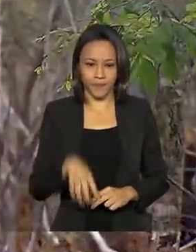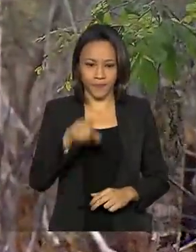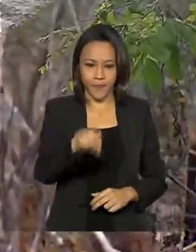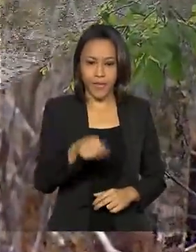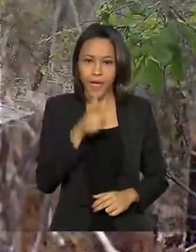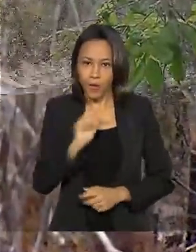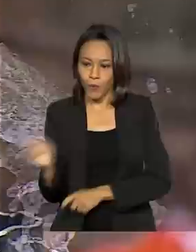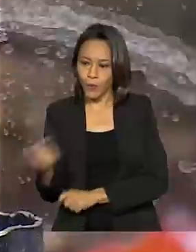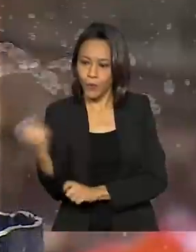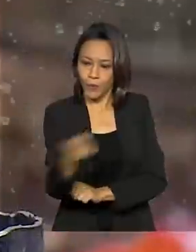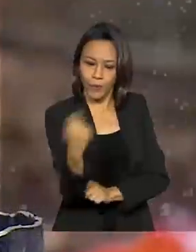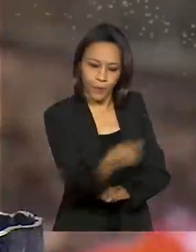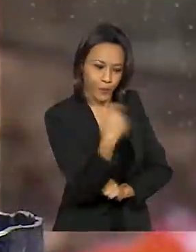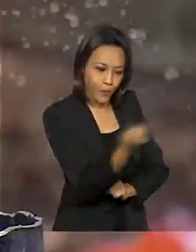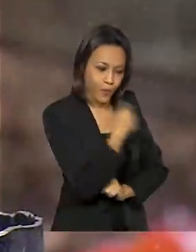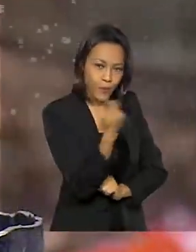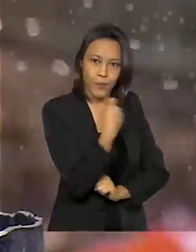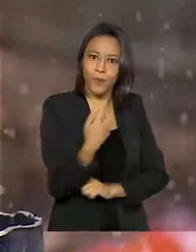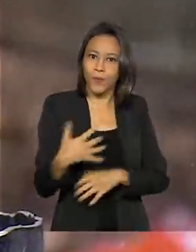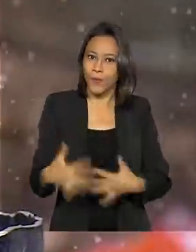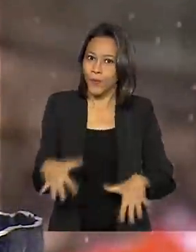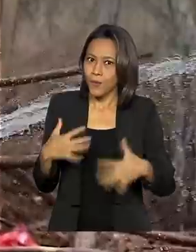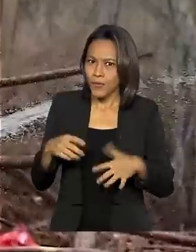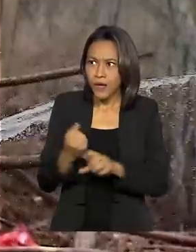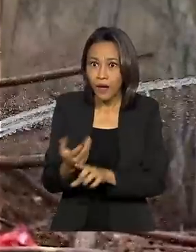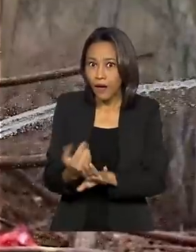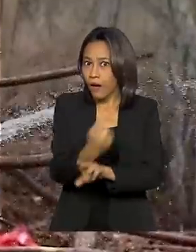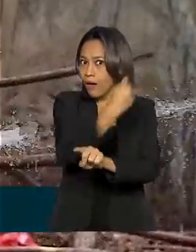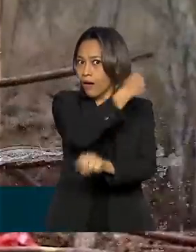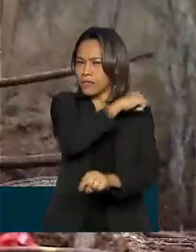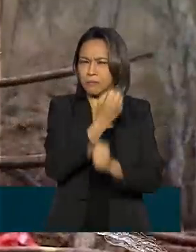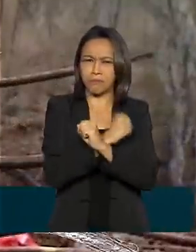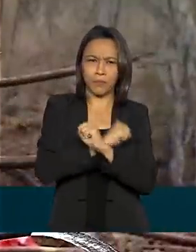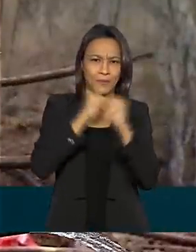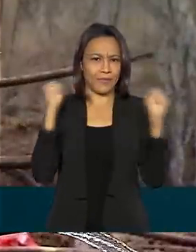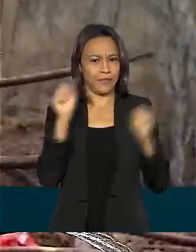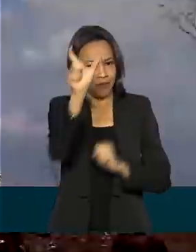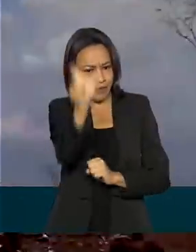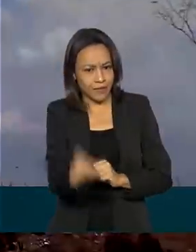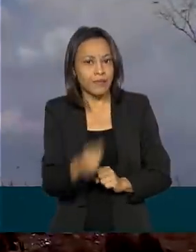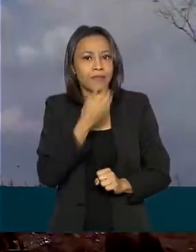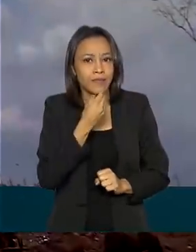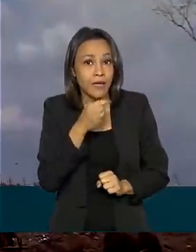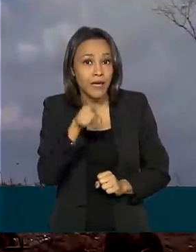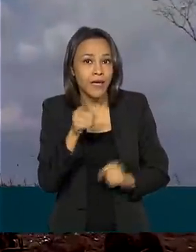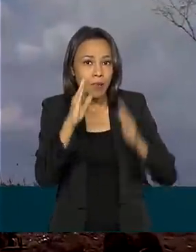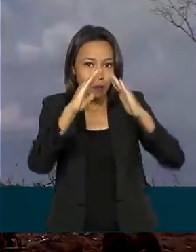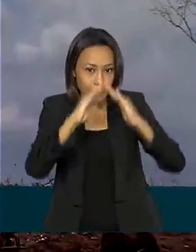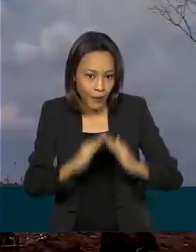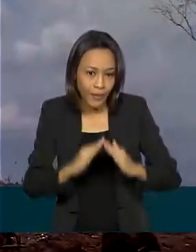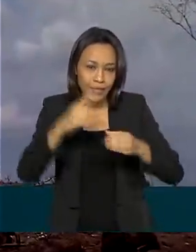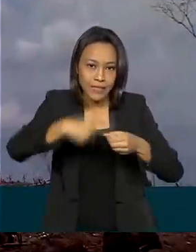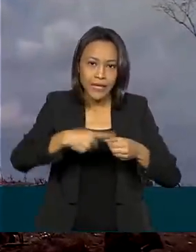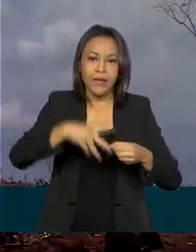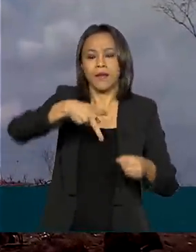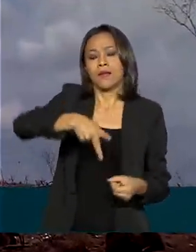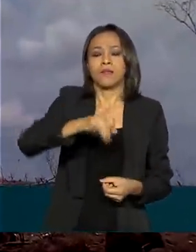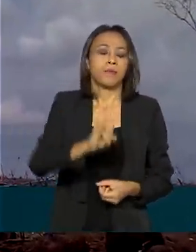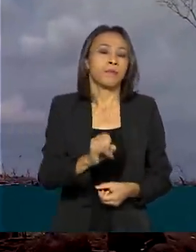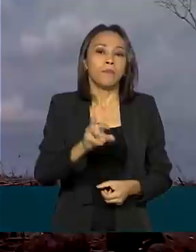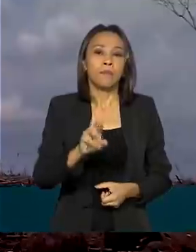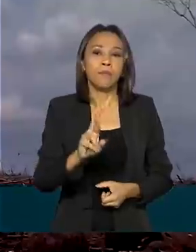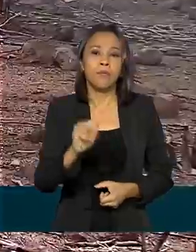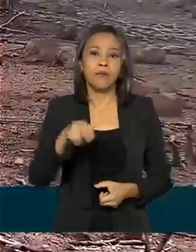Regar a plantação com água abundante era algo impossível para o agricultor José Laércio. Ele mora na cidade de Piranhas, no alto